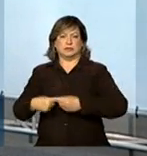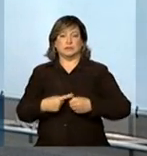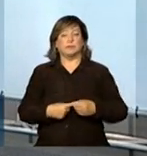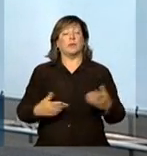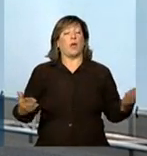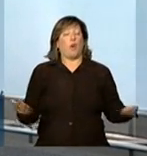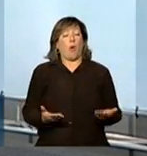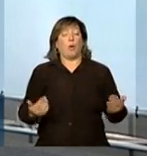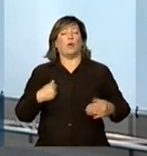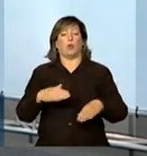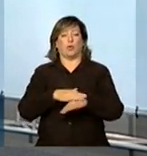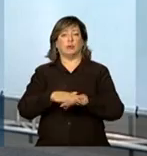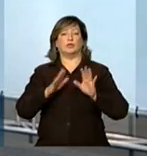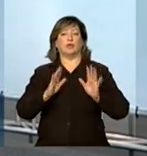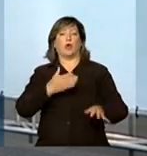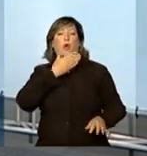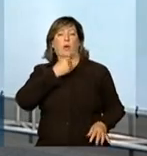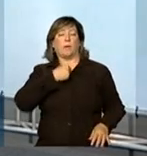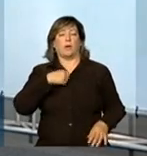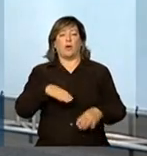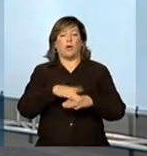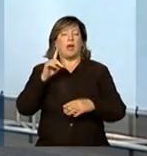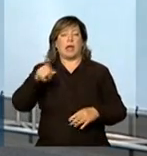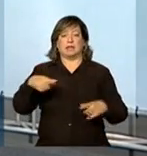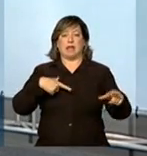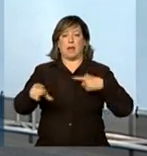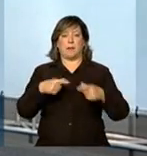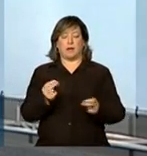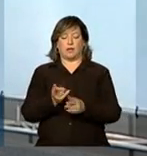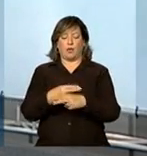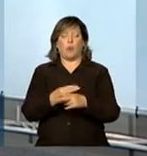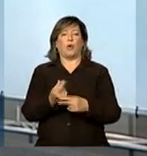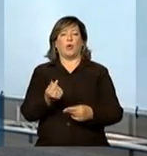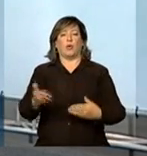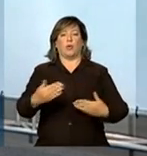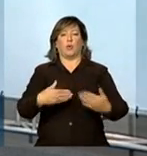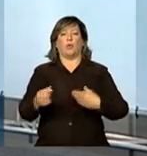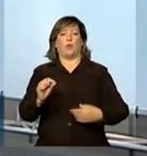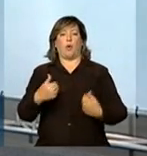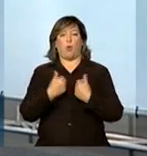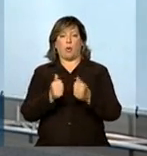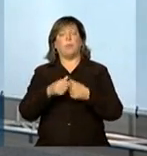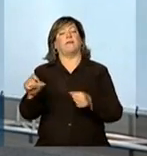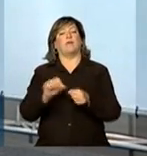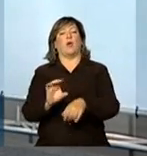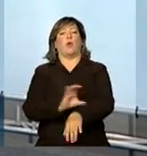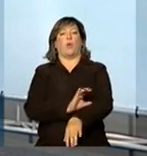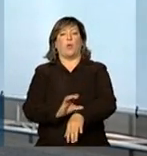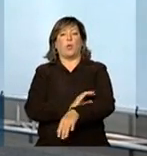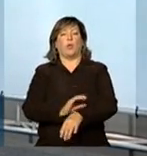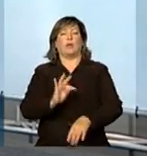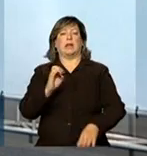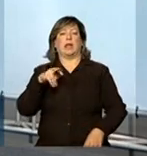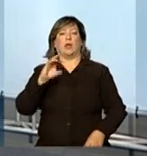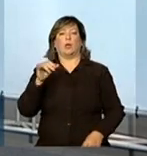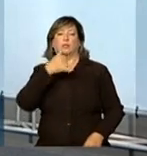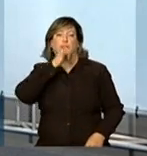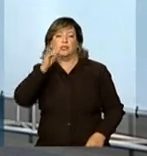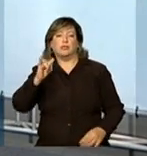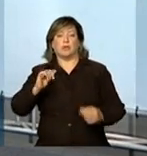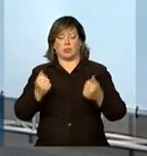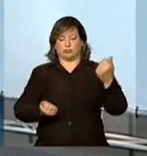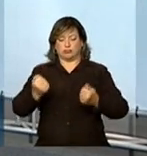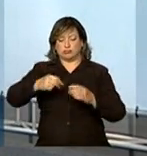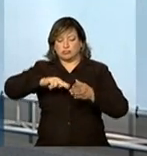o Geraldo Silva Oliveira. Ele trabalha como cobrador de ônibus aqui na Grande São Paulo e faz o curso técnico de eletricista de automóveis.